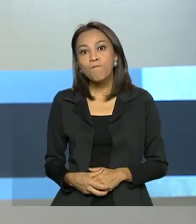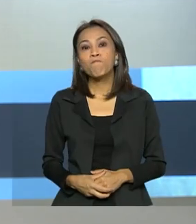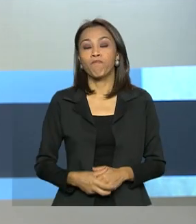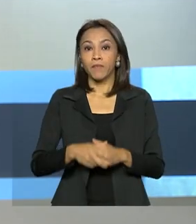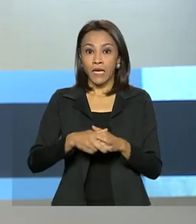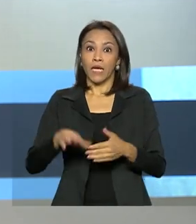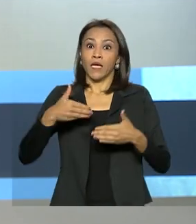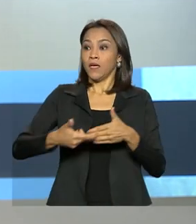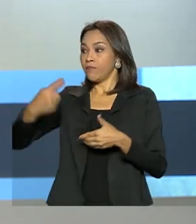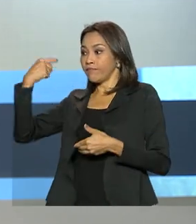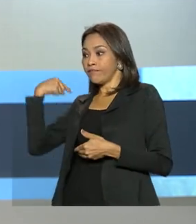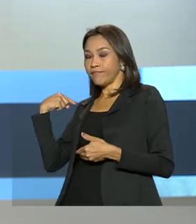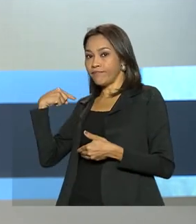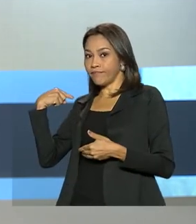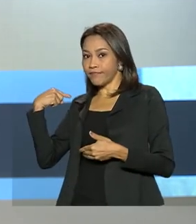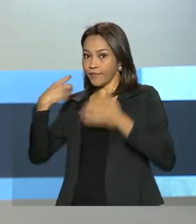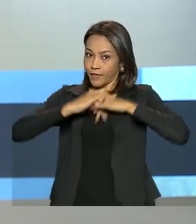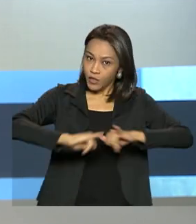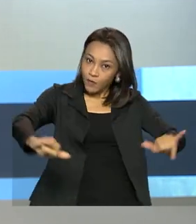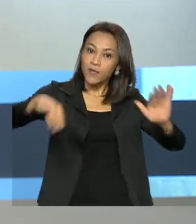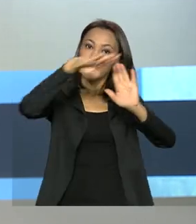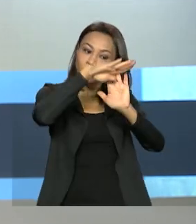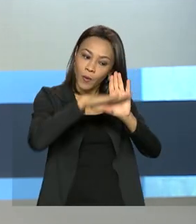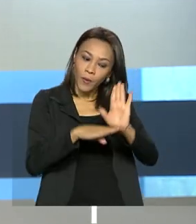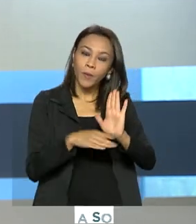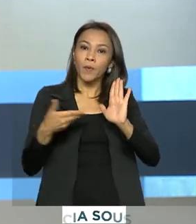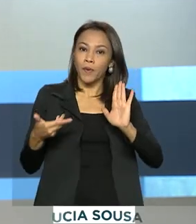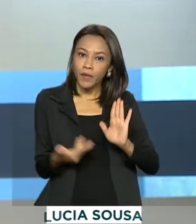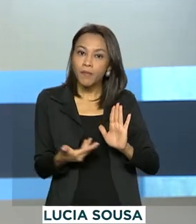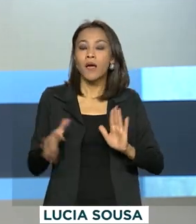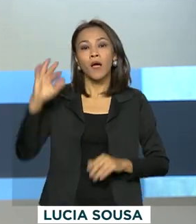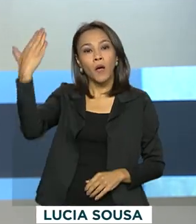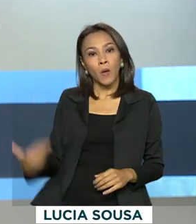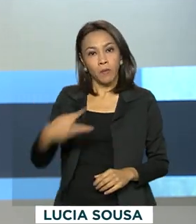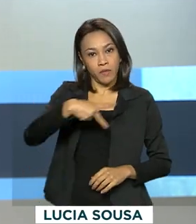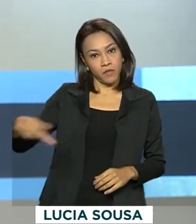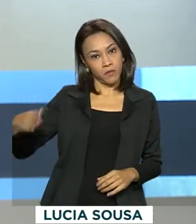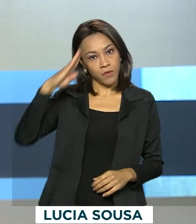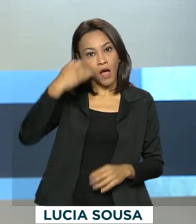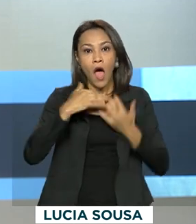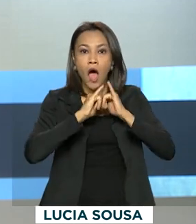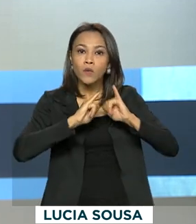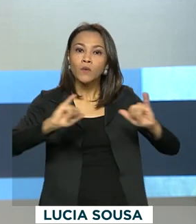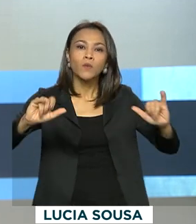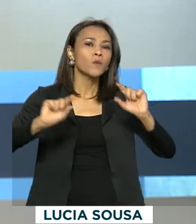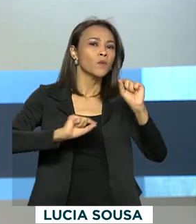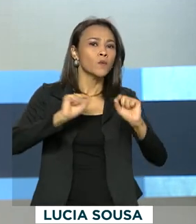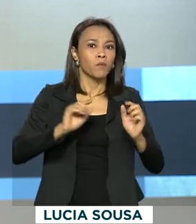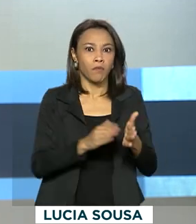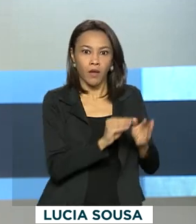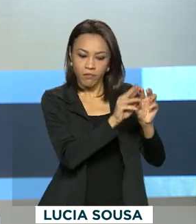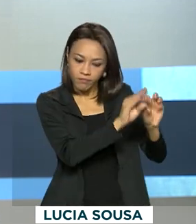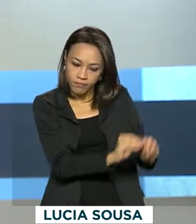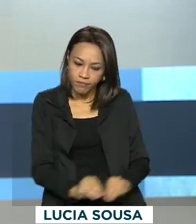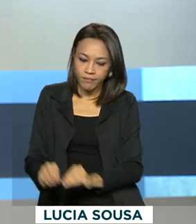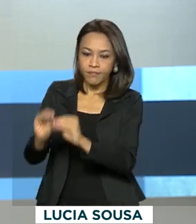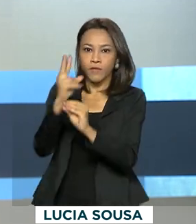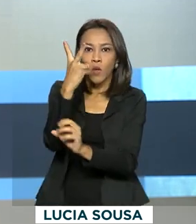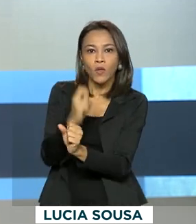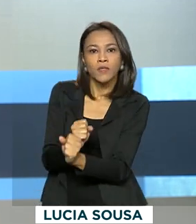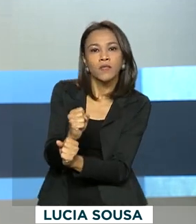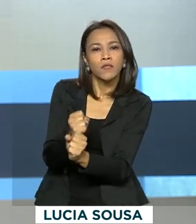durante o lançamento do programa Comida no Prato, o presidente Jair Bolsonaro anunciou a prorrogação por mais dois anos da